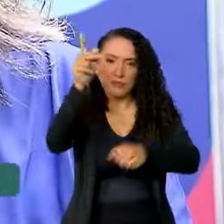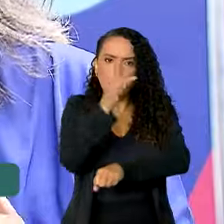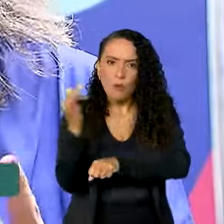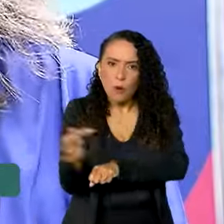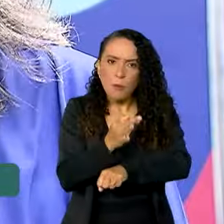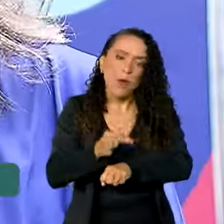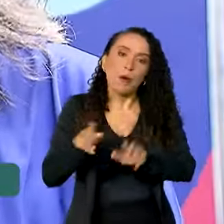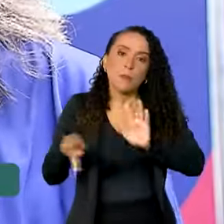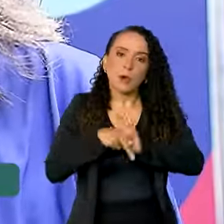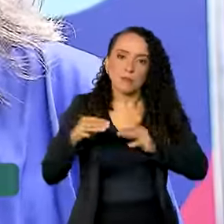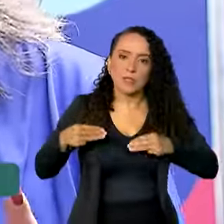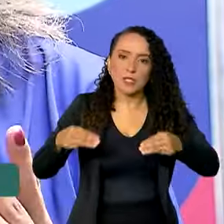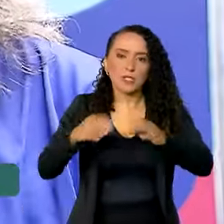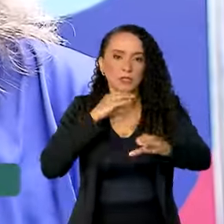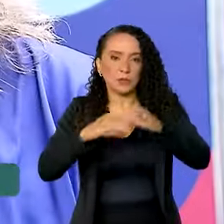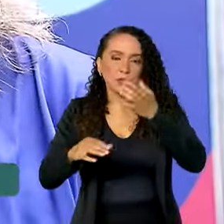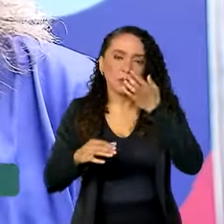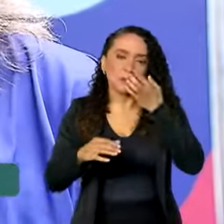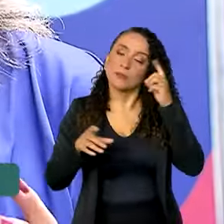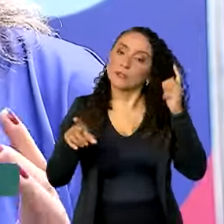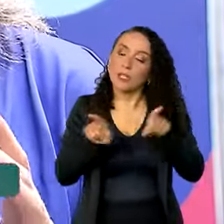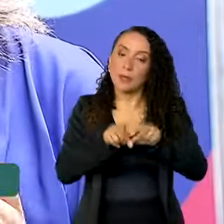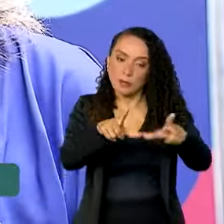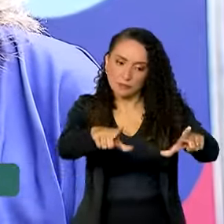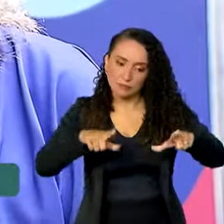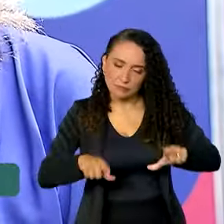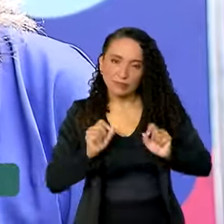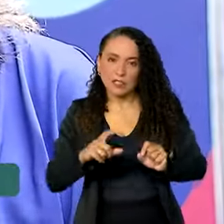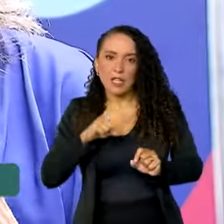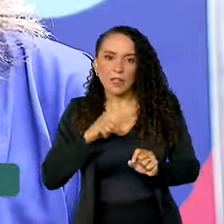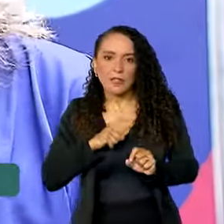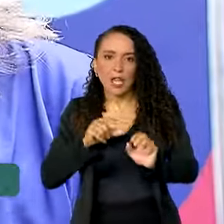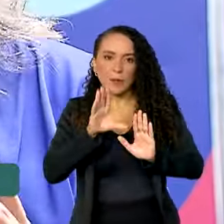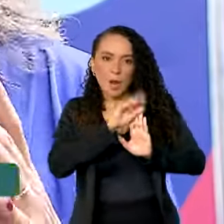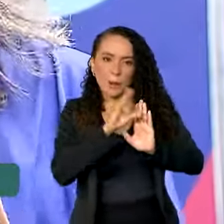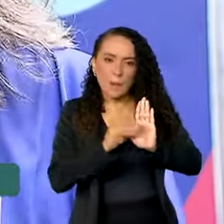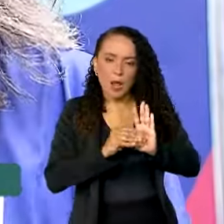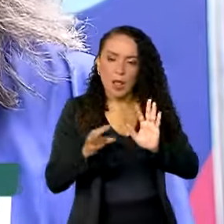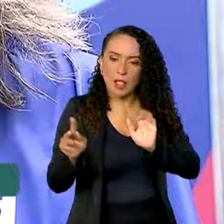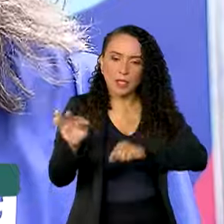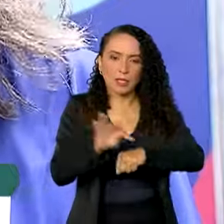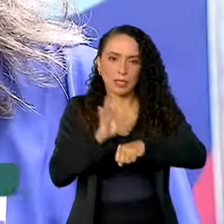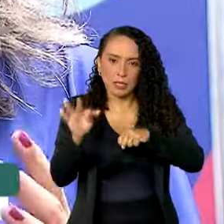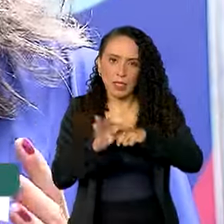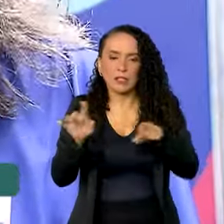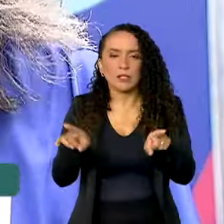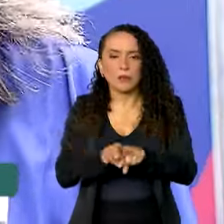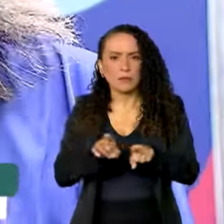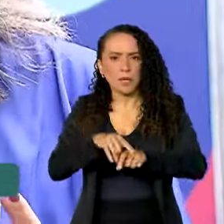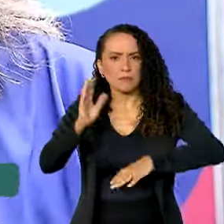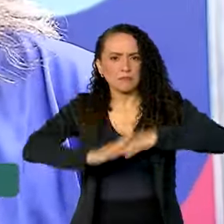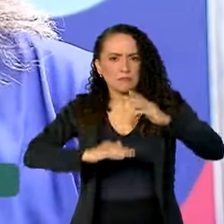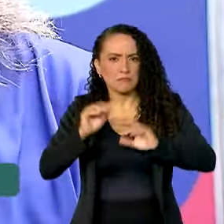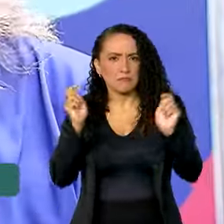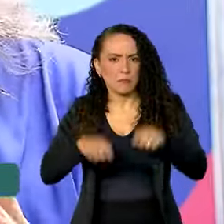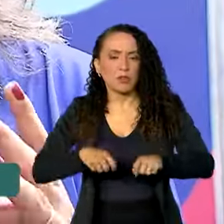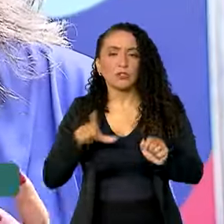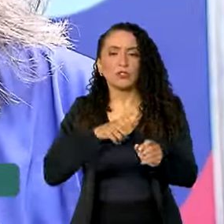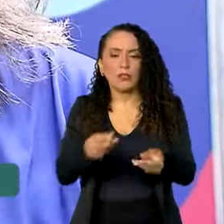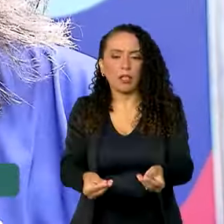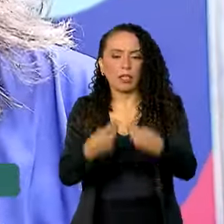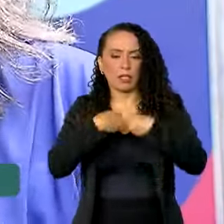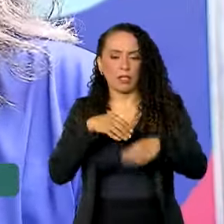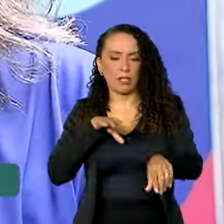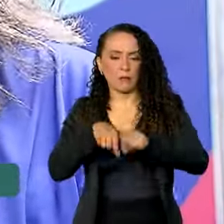do Ministério das Comunicações junto com a RBCIP do que eles receberam. Eles têm conteúdos técnicos aplicáveis. Então, isso dá para eles uma